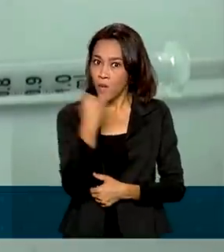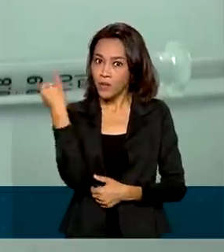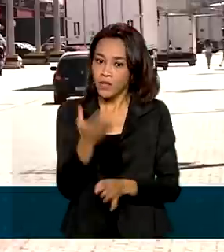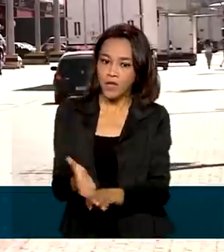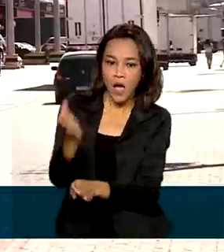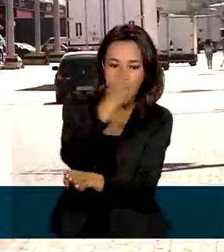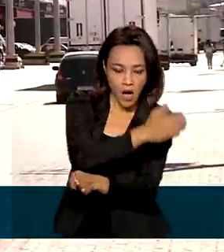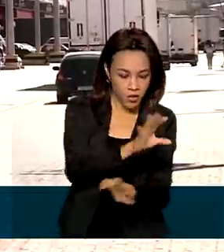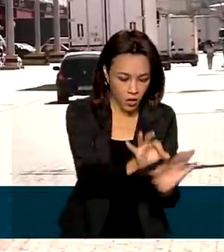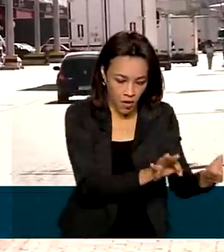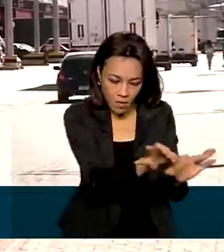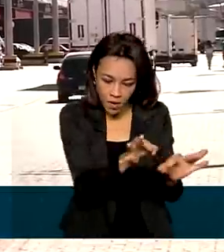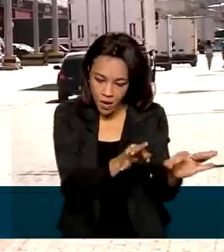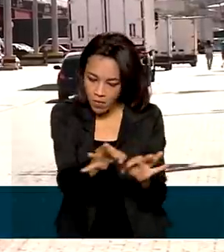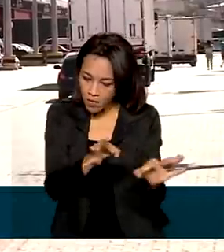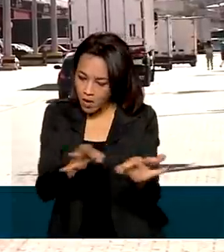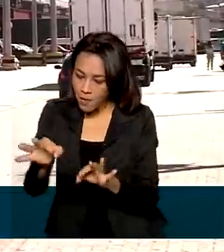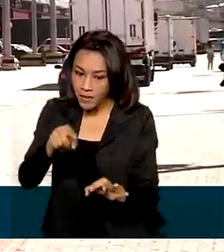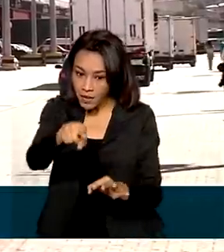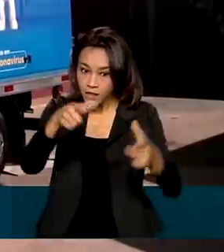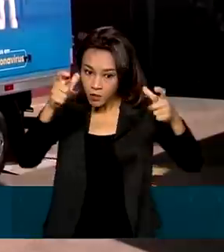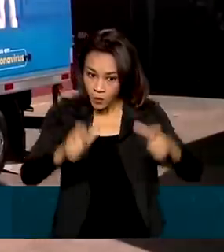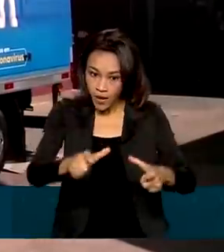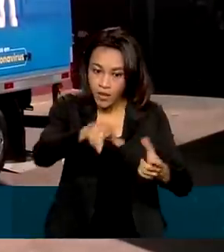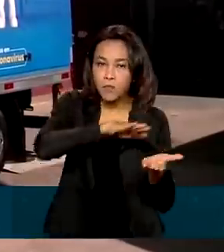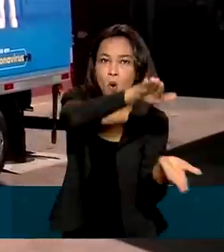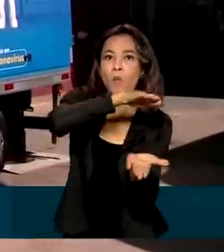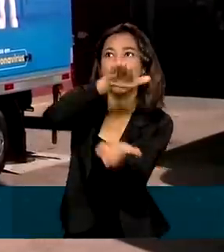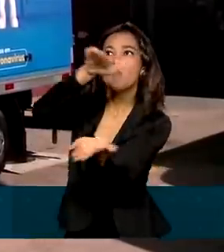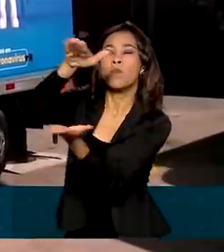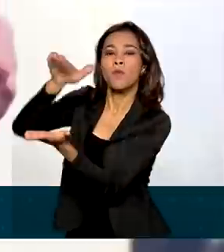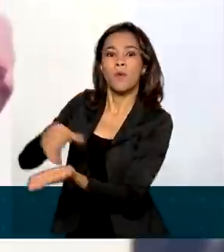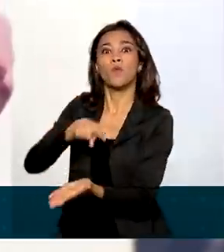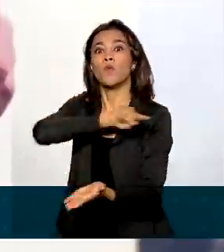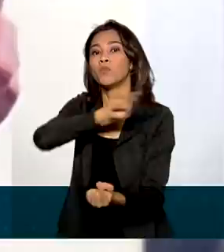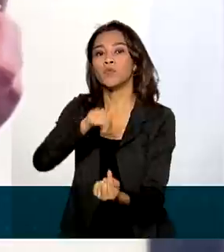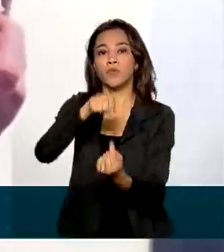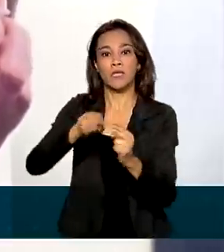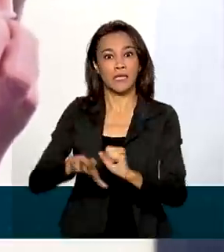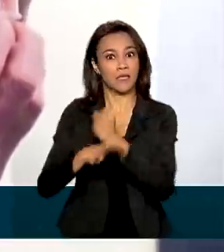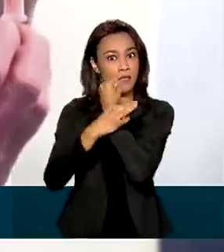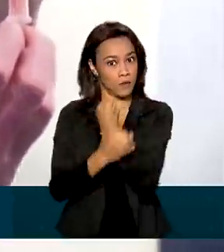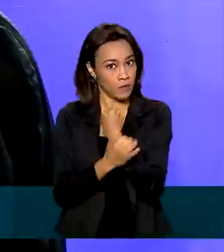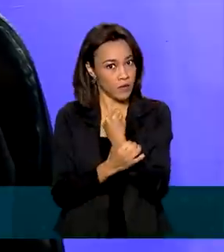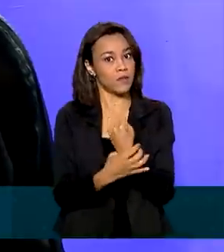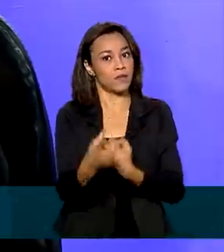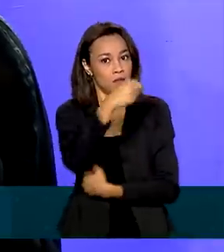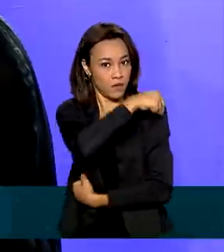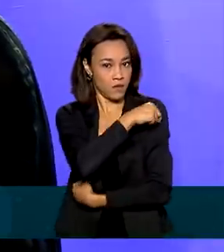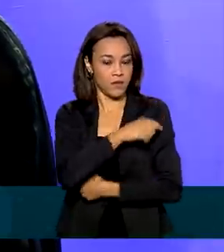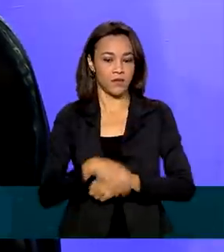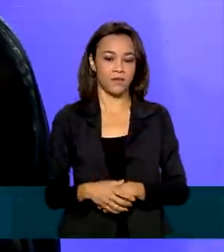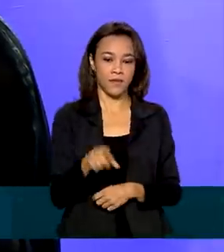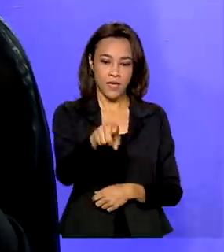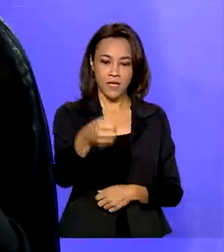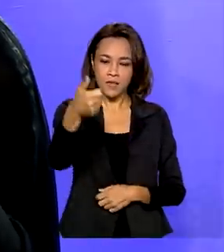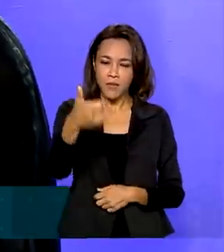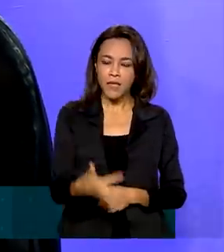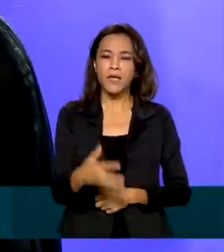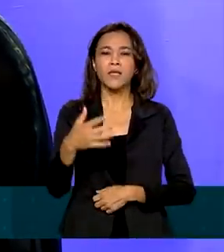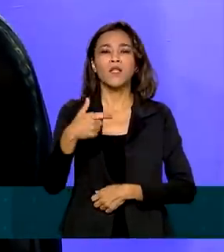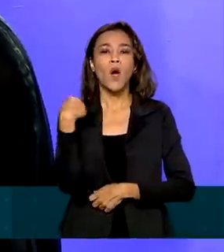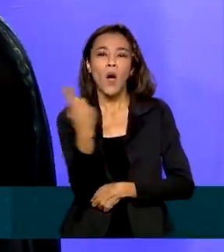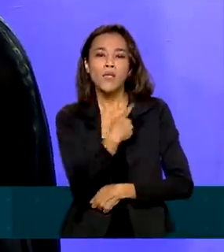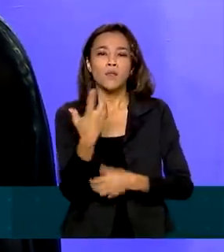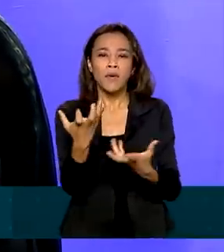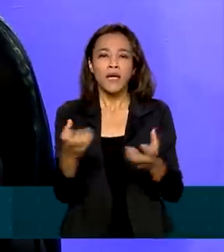vacina feita nos centros de distribuição para garantir a segurança e eficácia das doses. A gente está tentando encurtar ao máximo